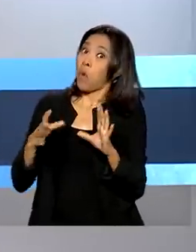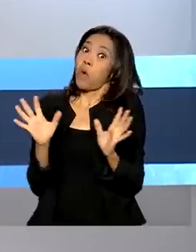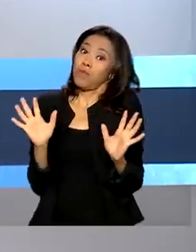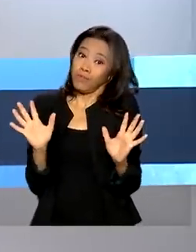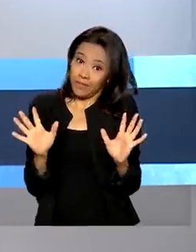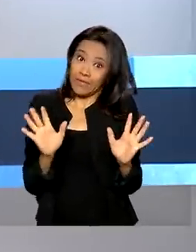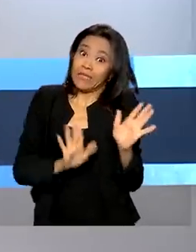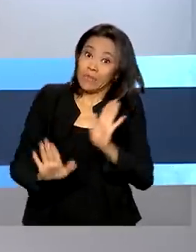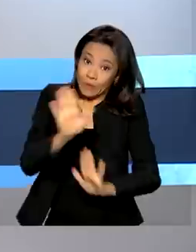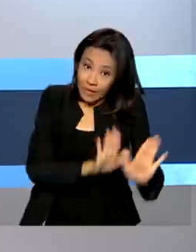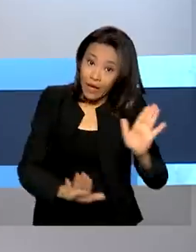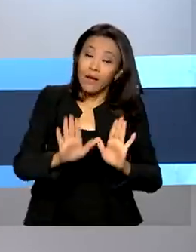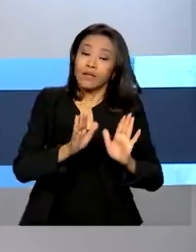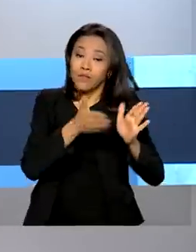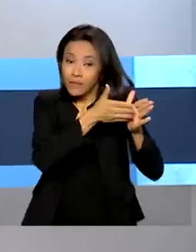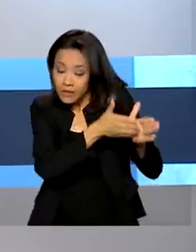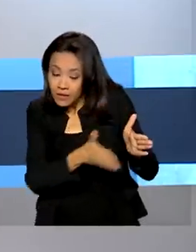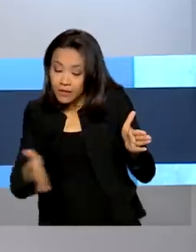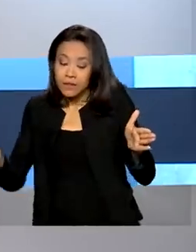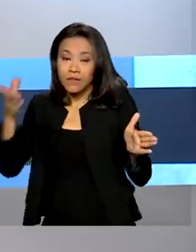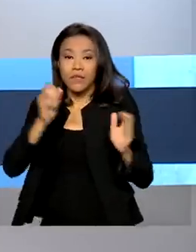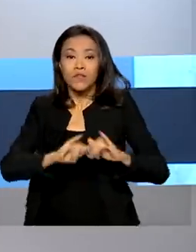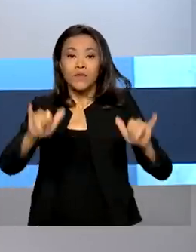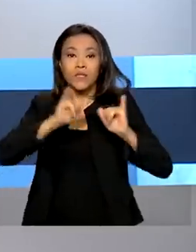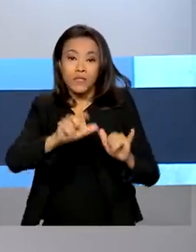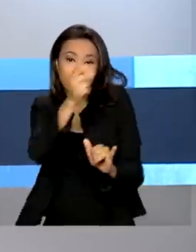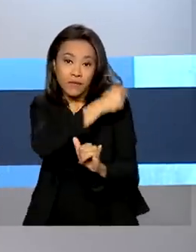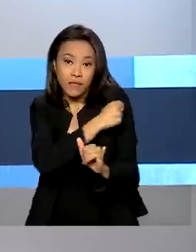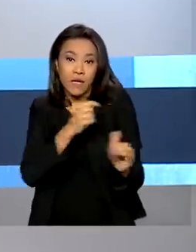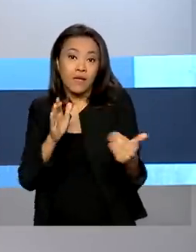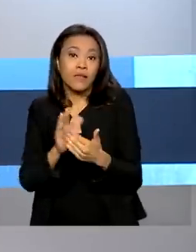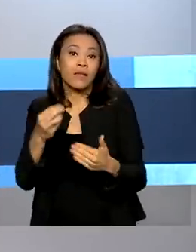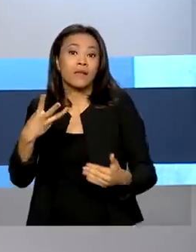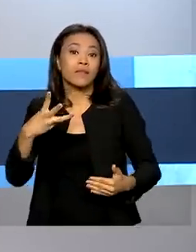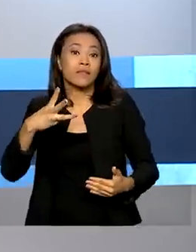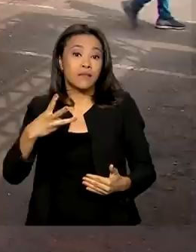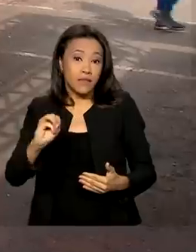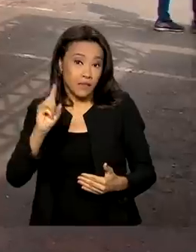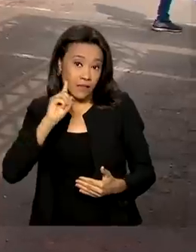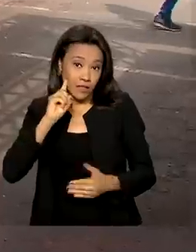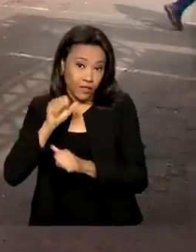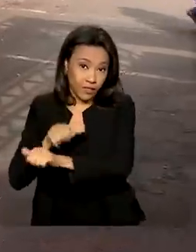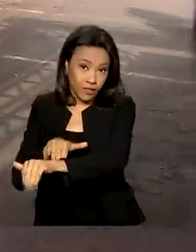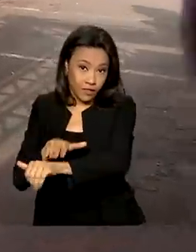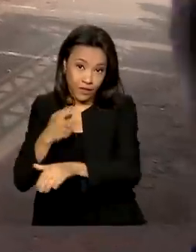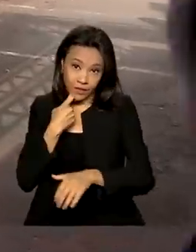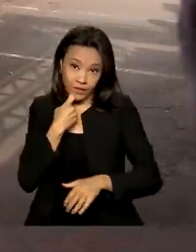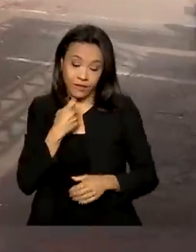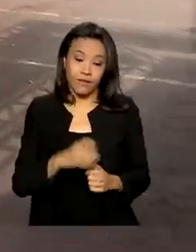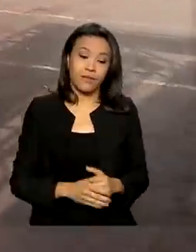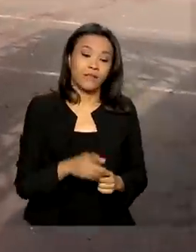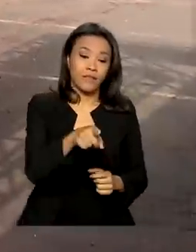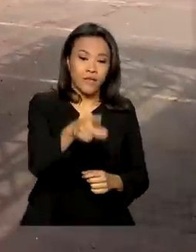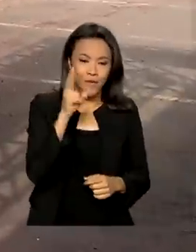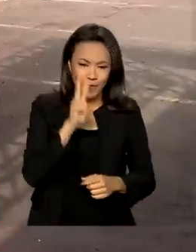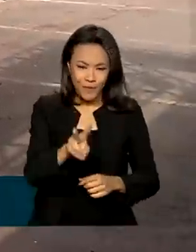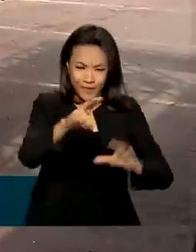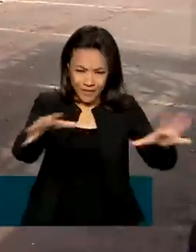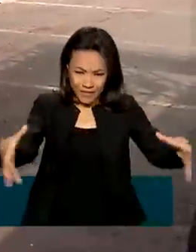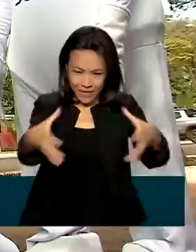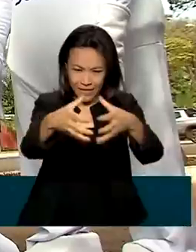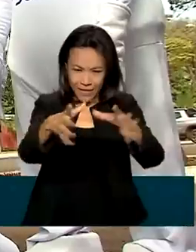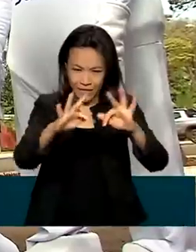a campanha foi estendida até o dia 30 de setembro, próxima sexta-feira. Quando se vê a família Zé Gotinha